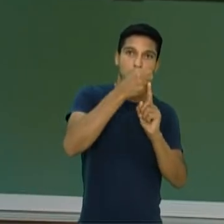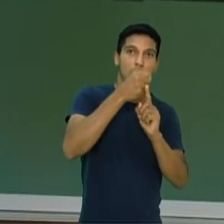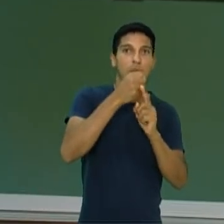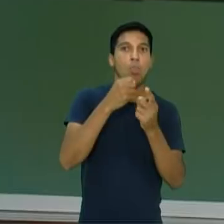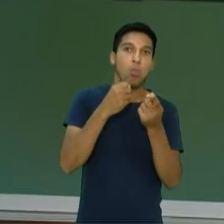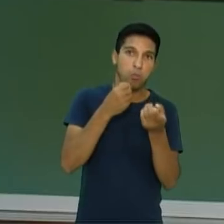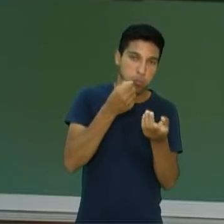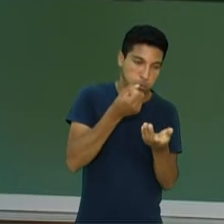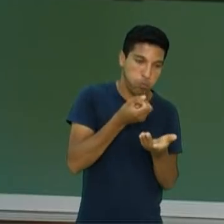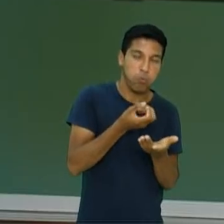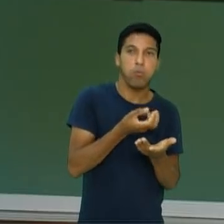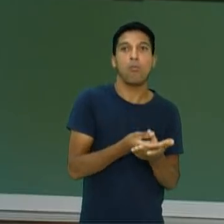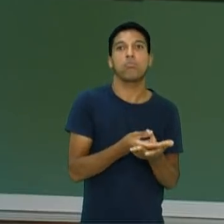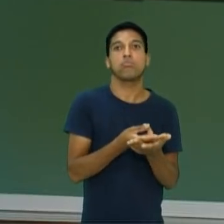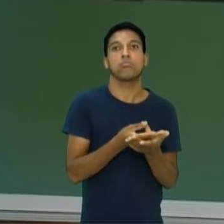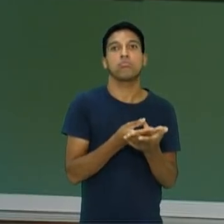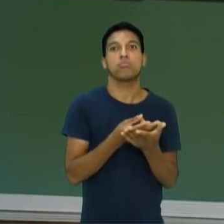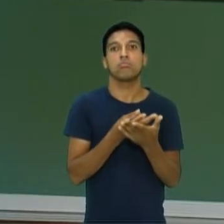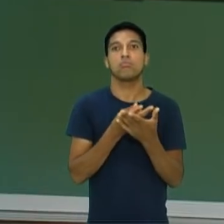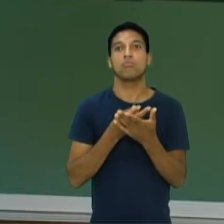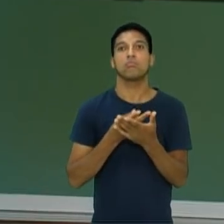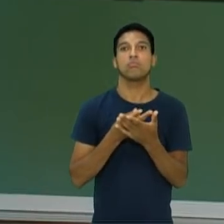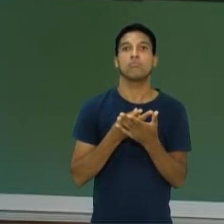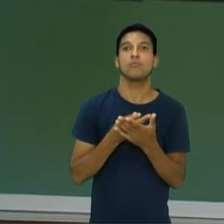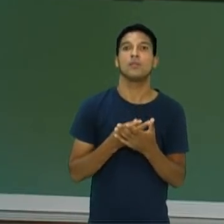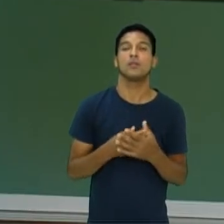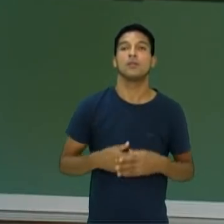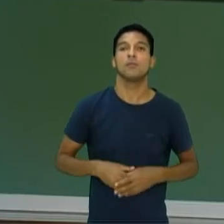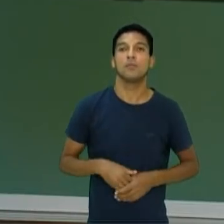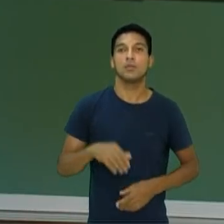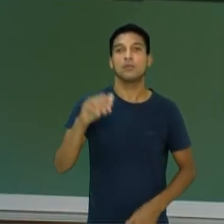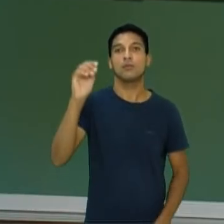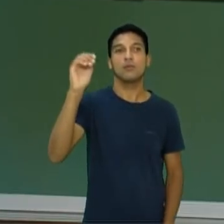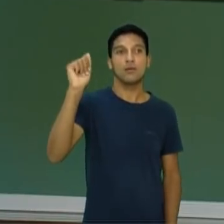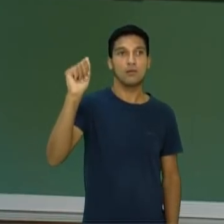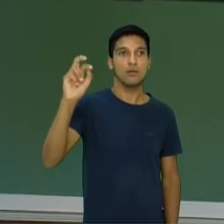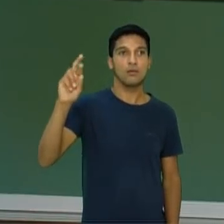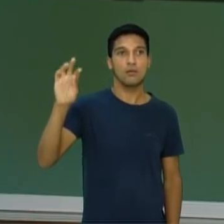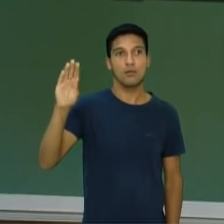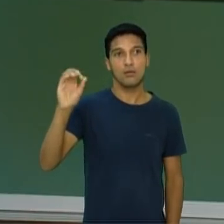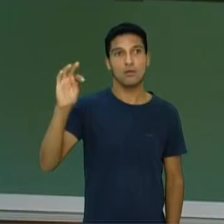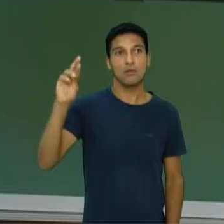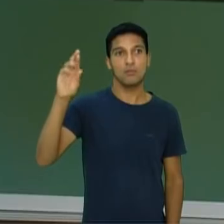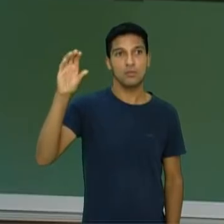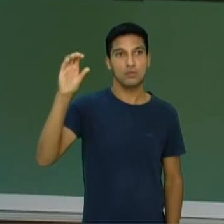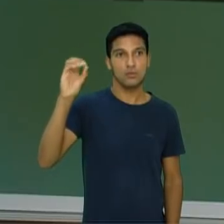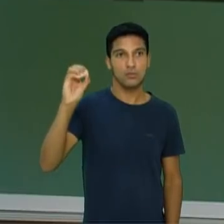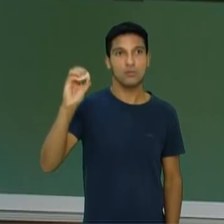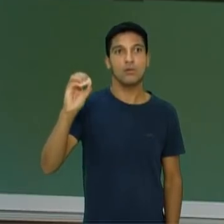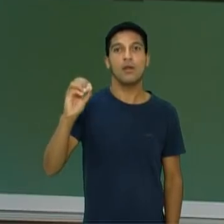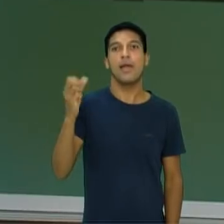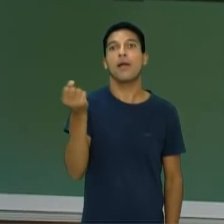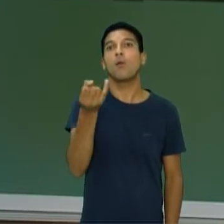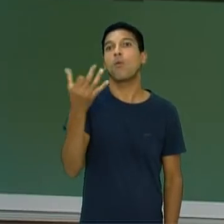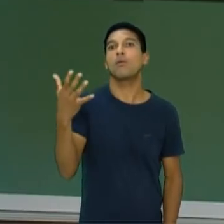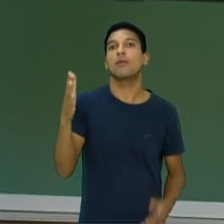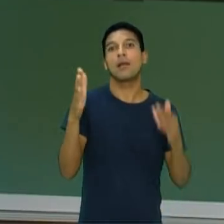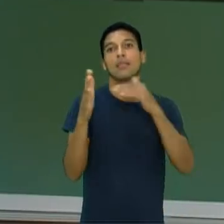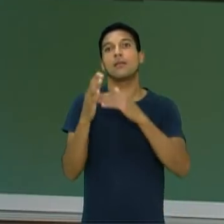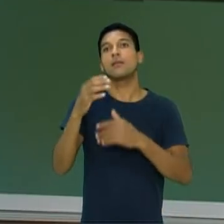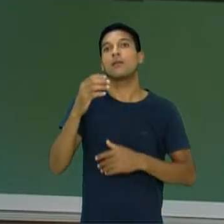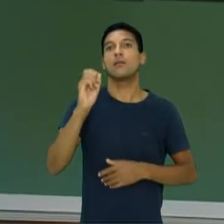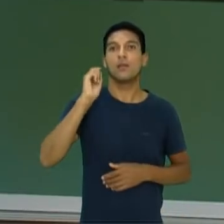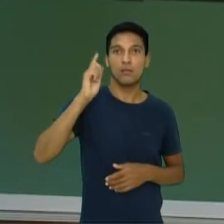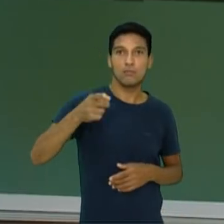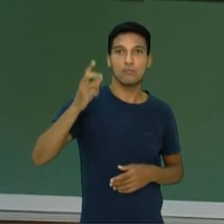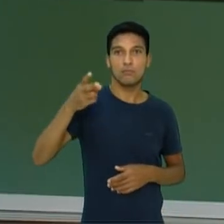boxeador não tem condições de retornar à luta. Então, o resultado da luta foi vitória por nocaute,